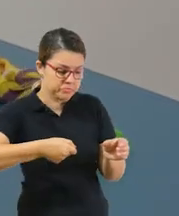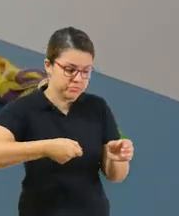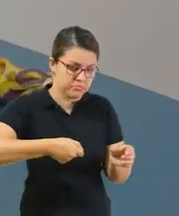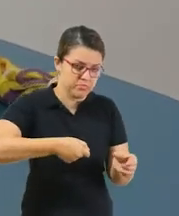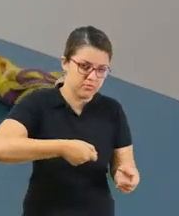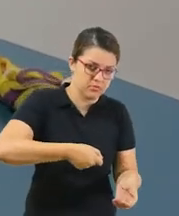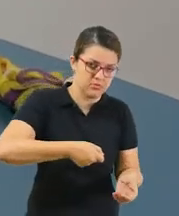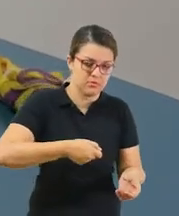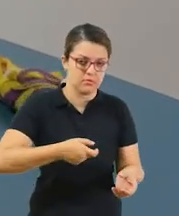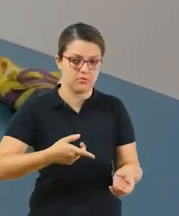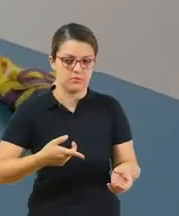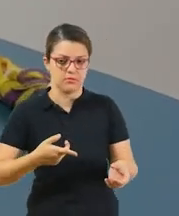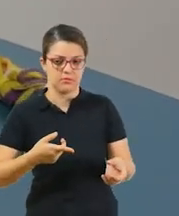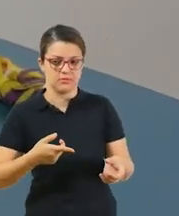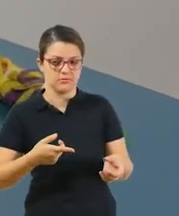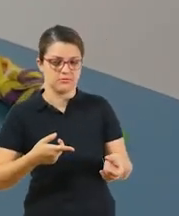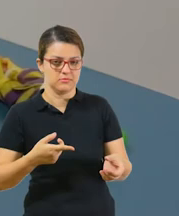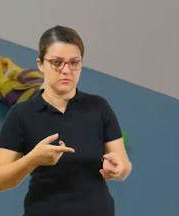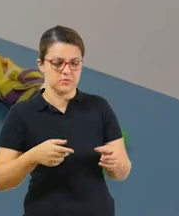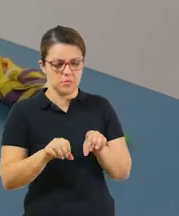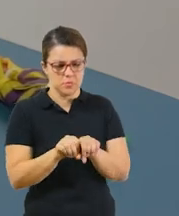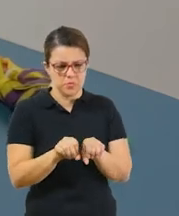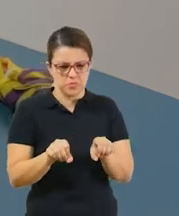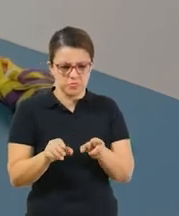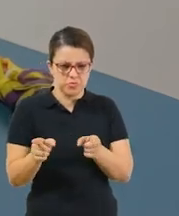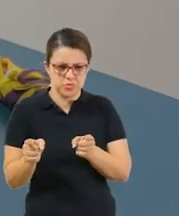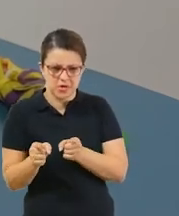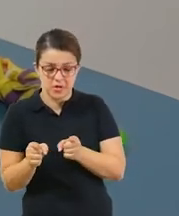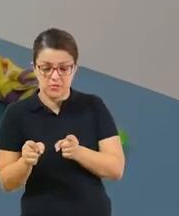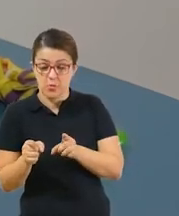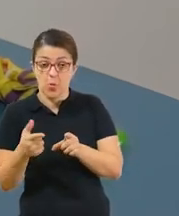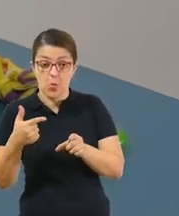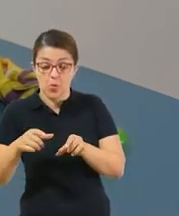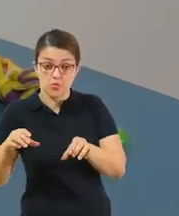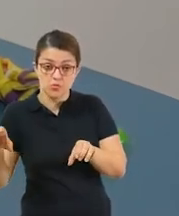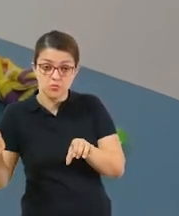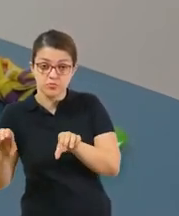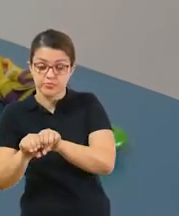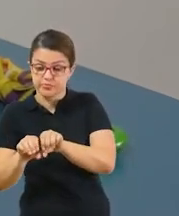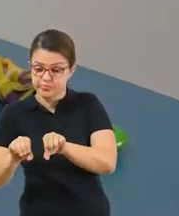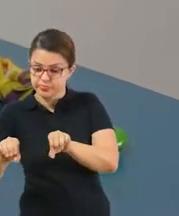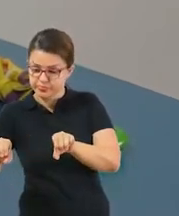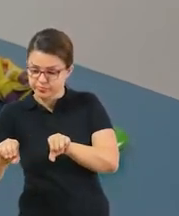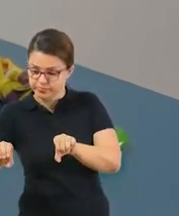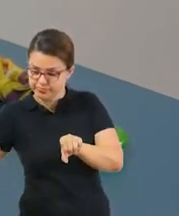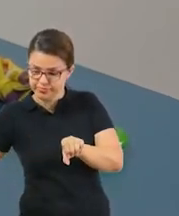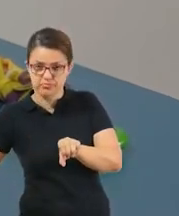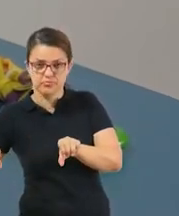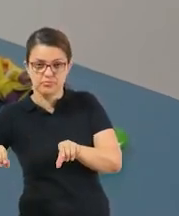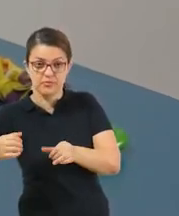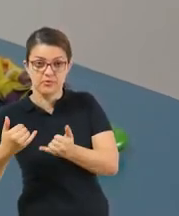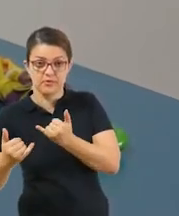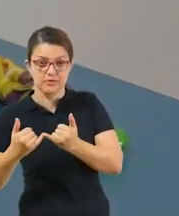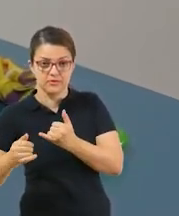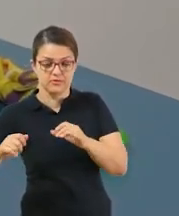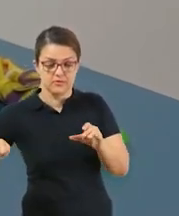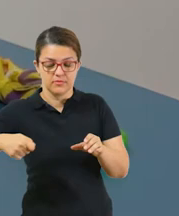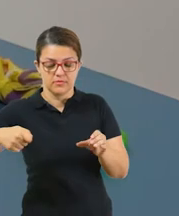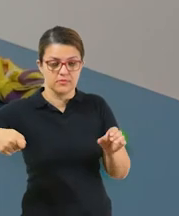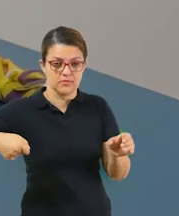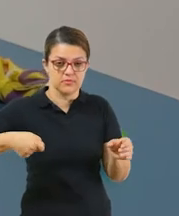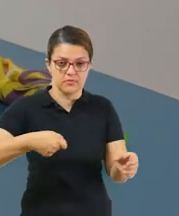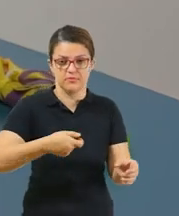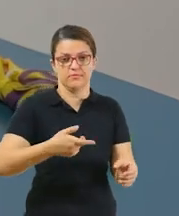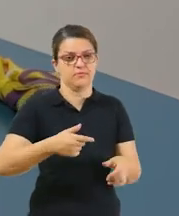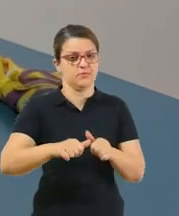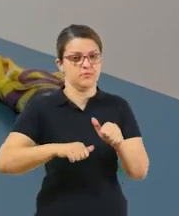com o rolo de papel toalha. Tá muito curto? Emenda um outro para ficar parecendo mesmo uma espada, tá? E as variações podem